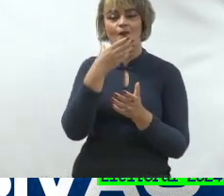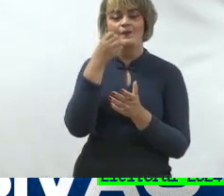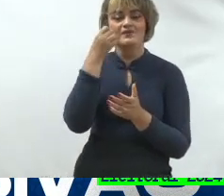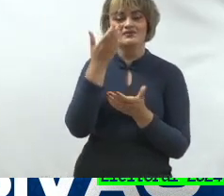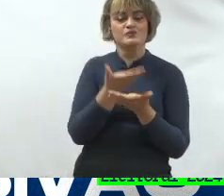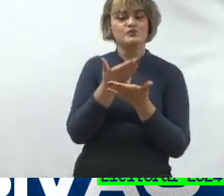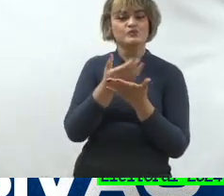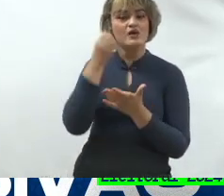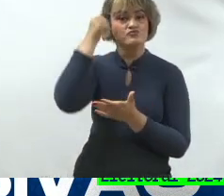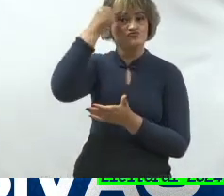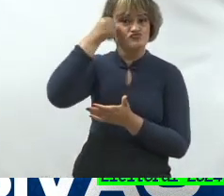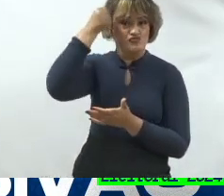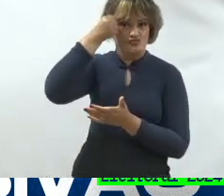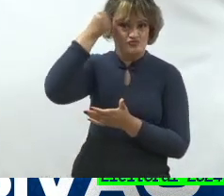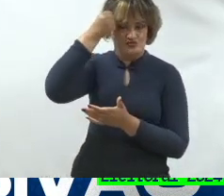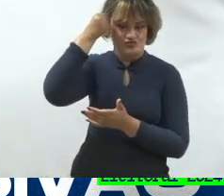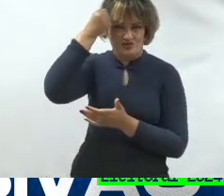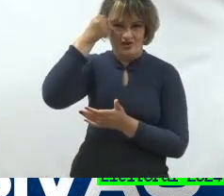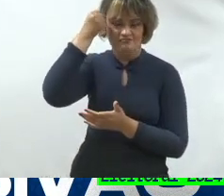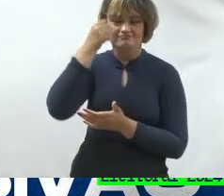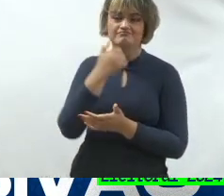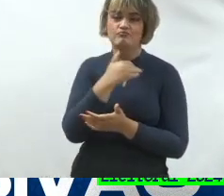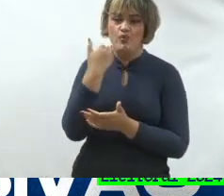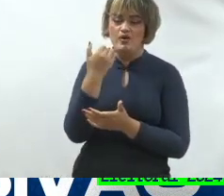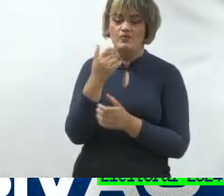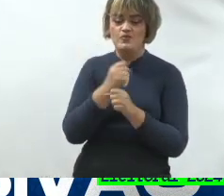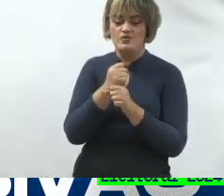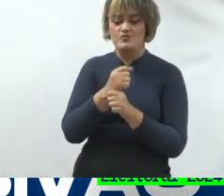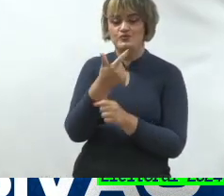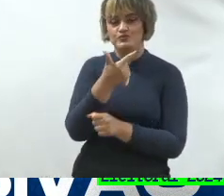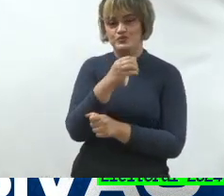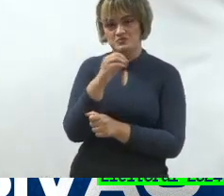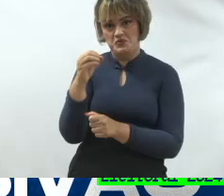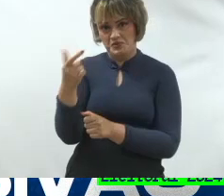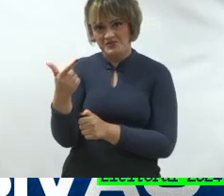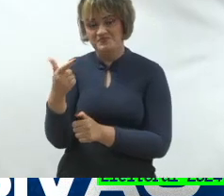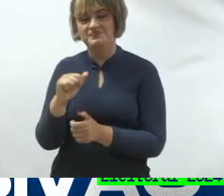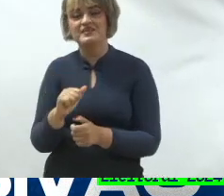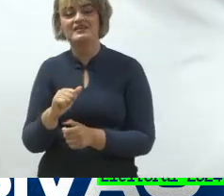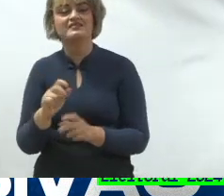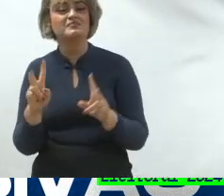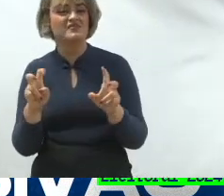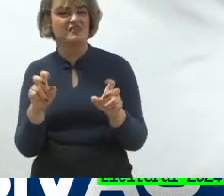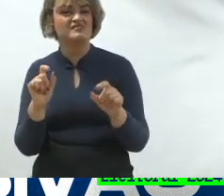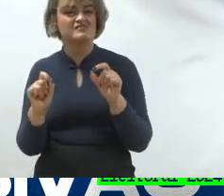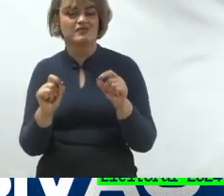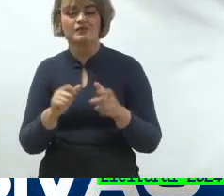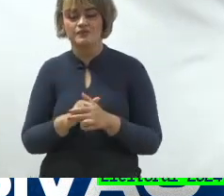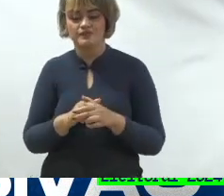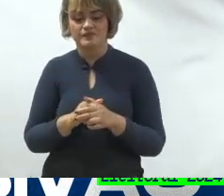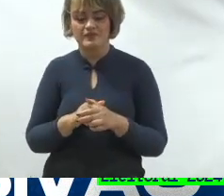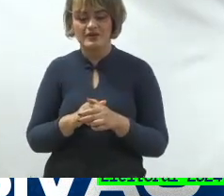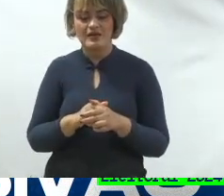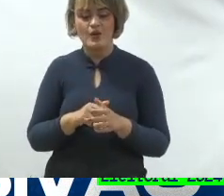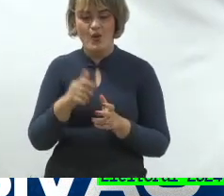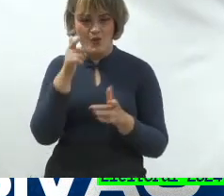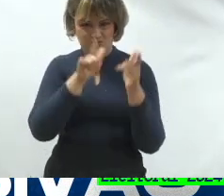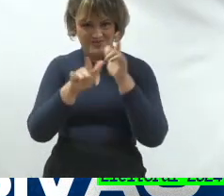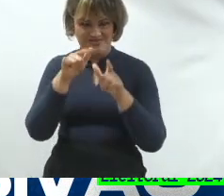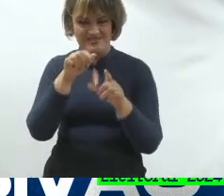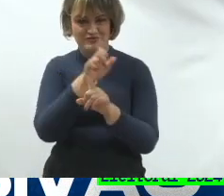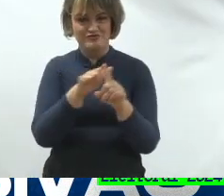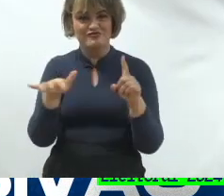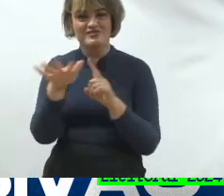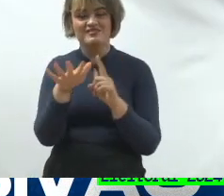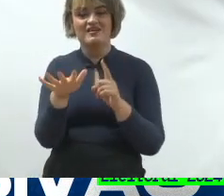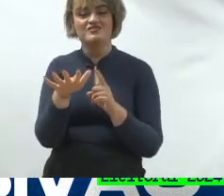francês, Pierre Bourdieu, morreu em 2002, e ele tem uma frase que era meio complexa, diz o seguinte, o circuito de consagração social serão